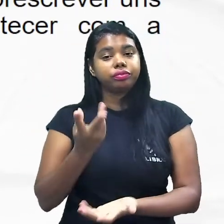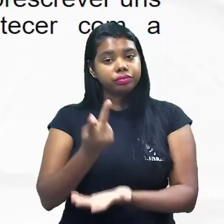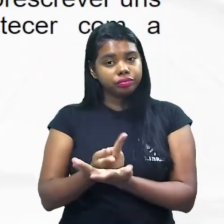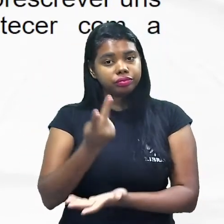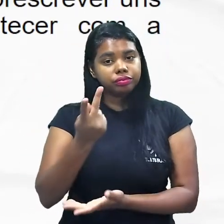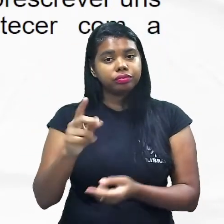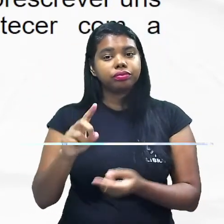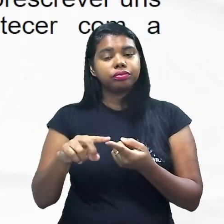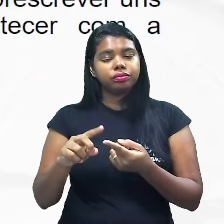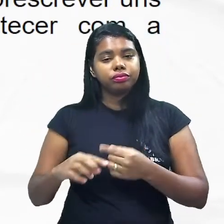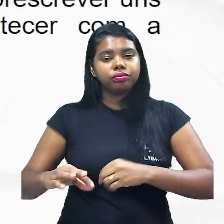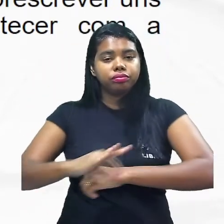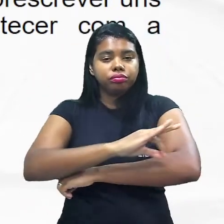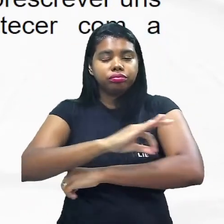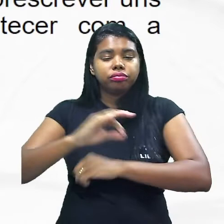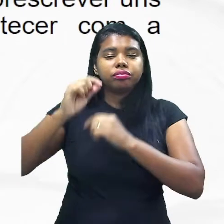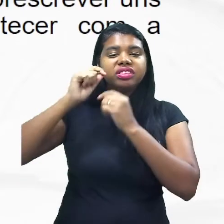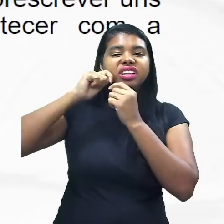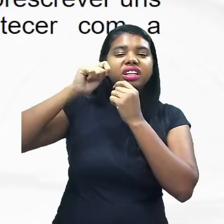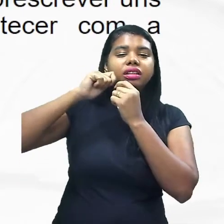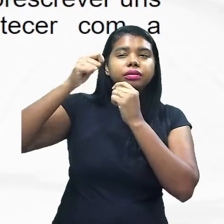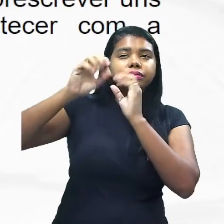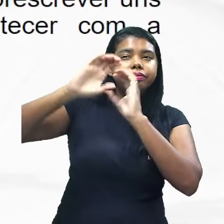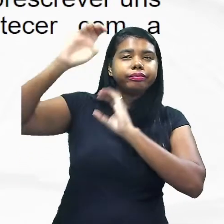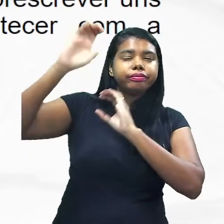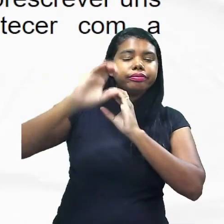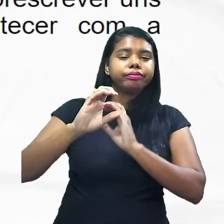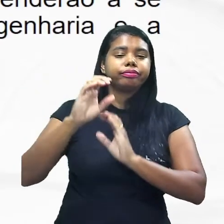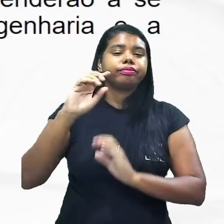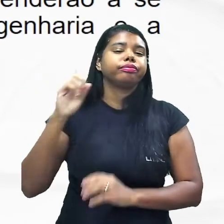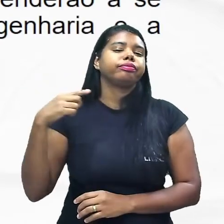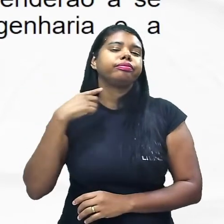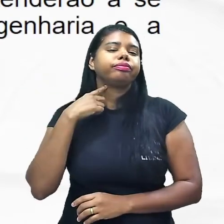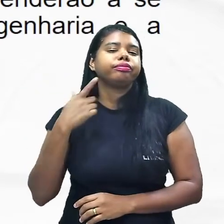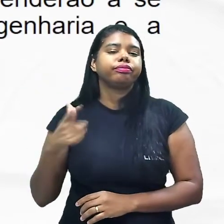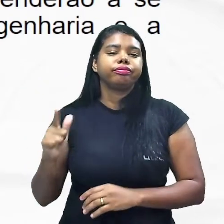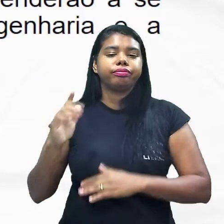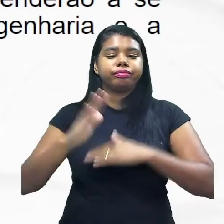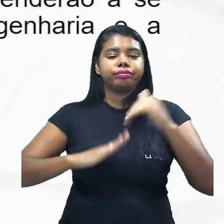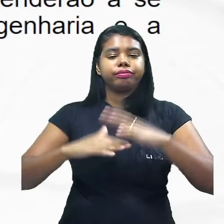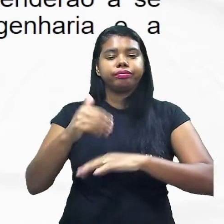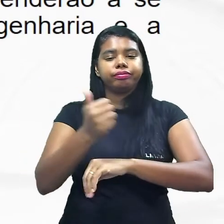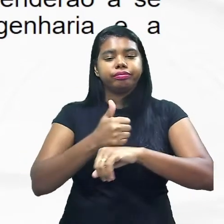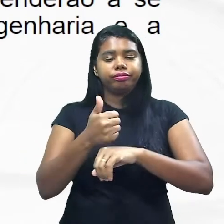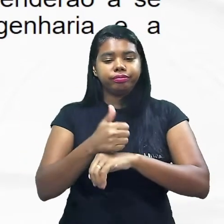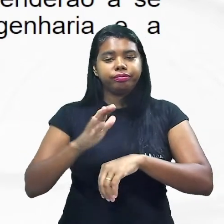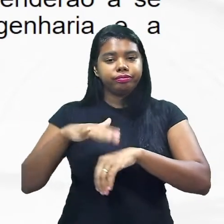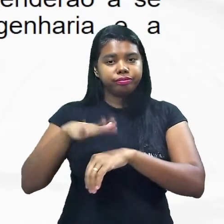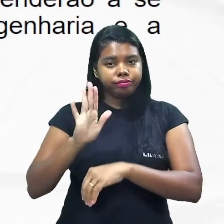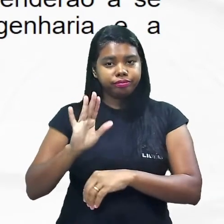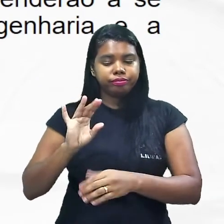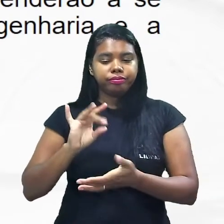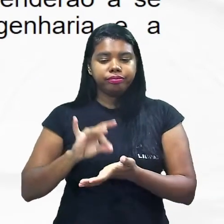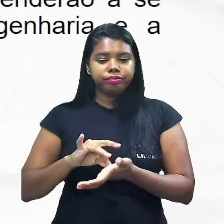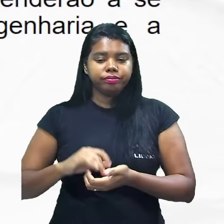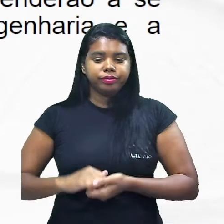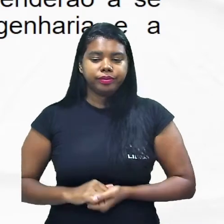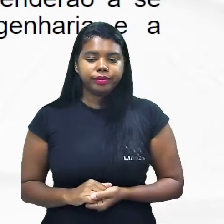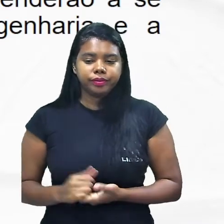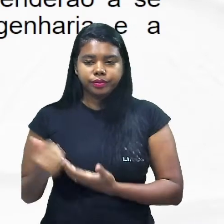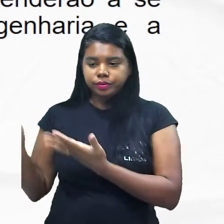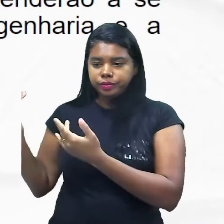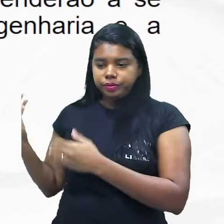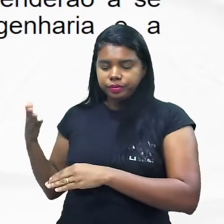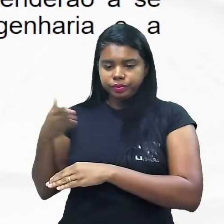a engenharia com a odontologia com direito e outras profissões né e mais quando um jovem ingressava na